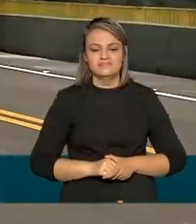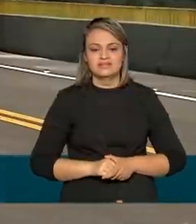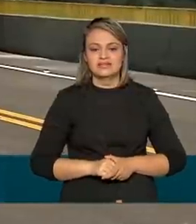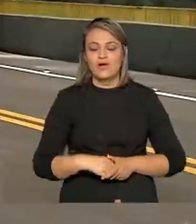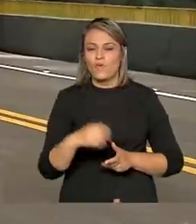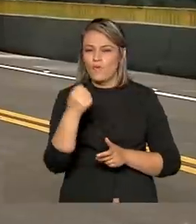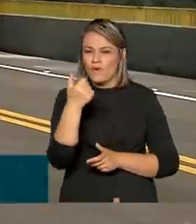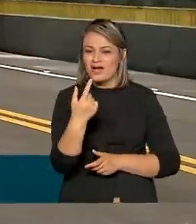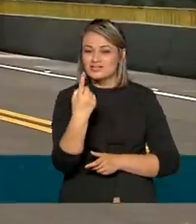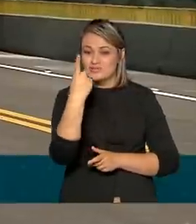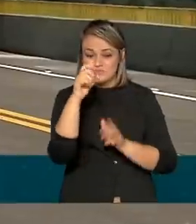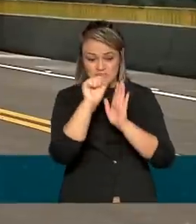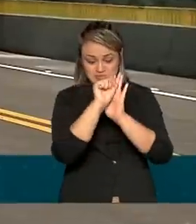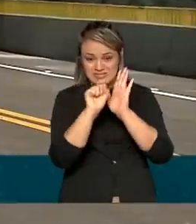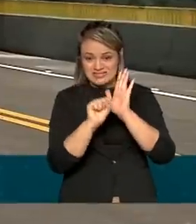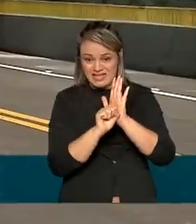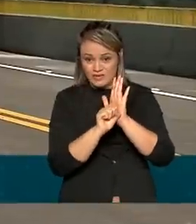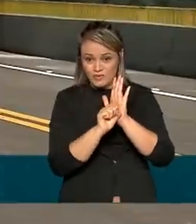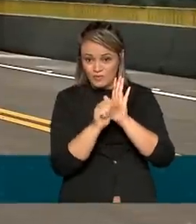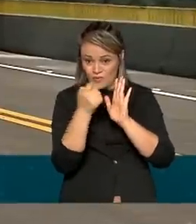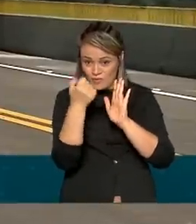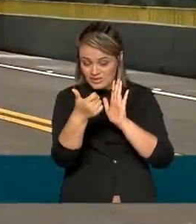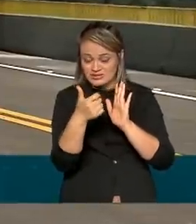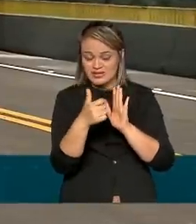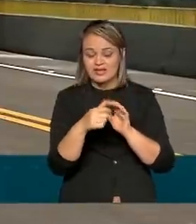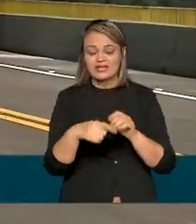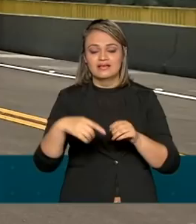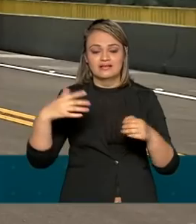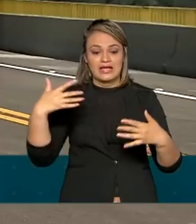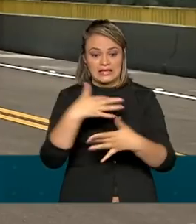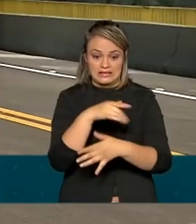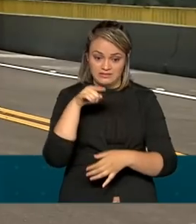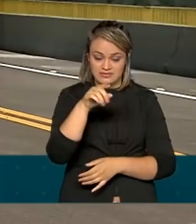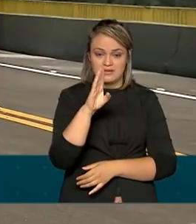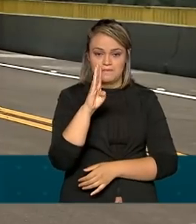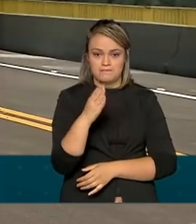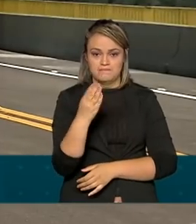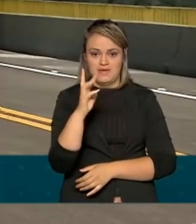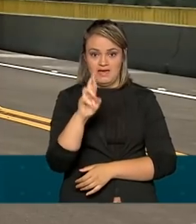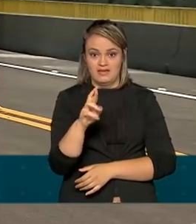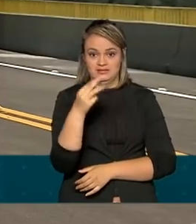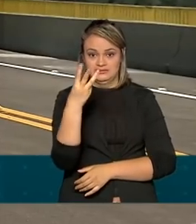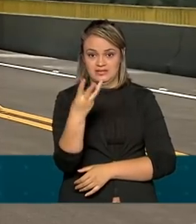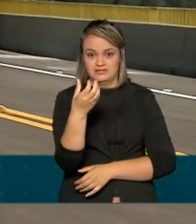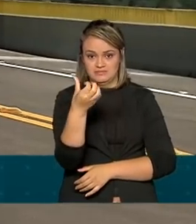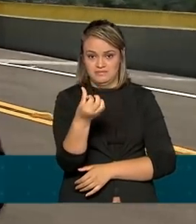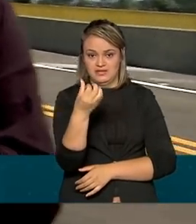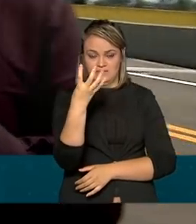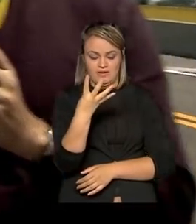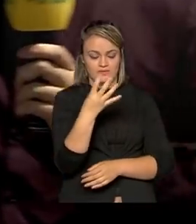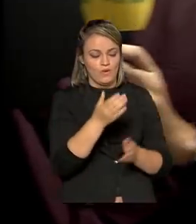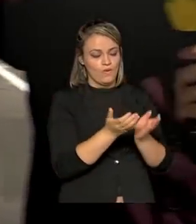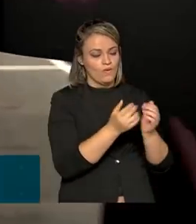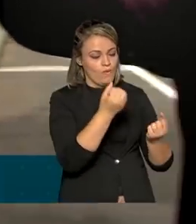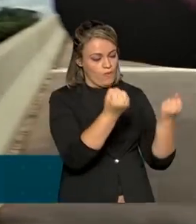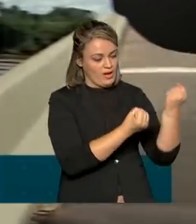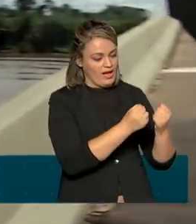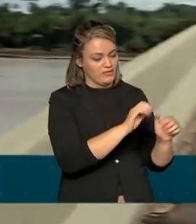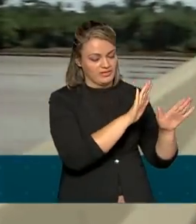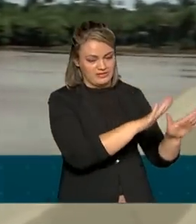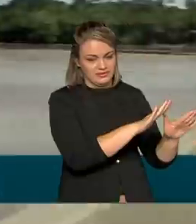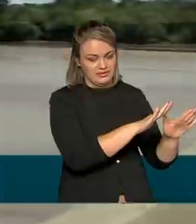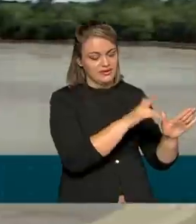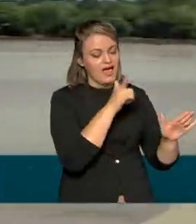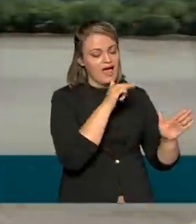de meio século, o motorista que trafegava pela BR-364 tinha que deixar o carro numa balsa, aqui no distrito de